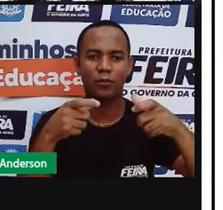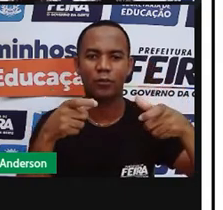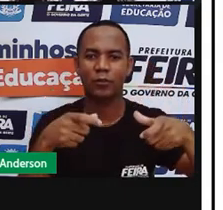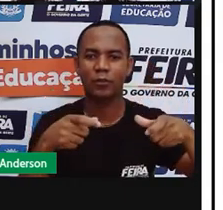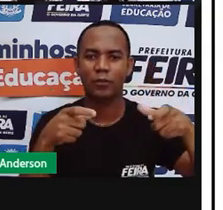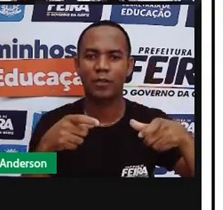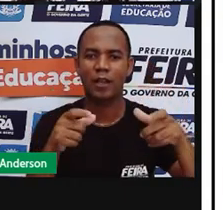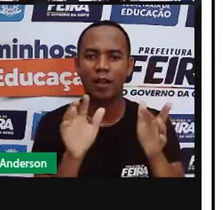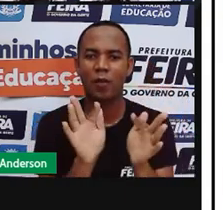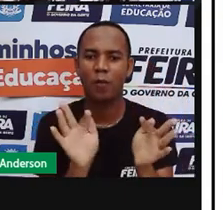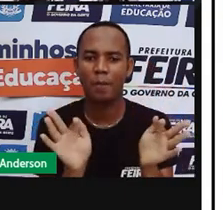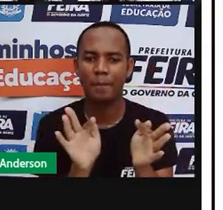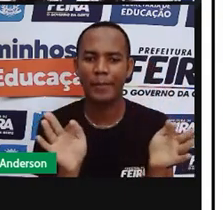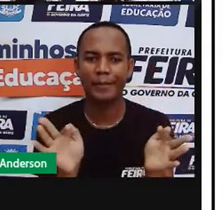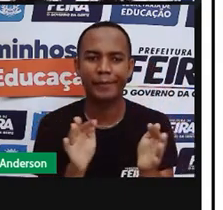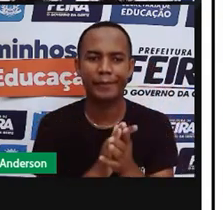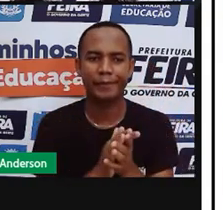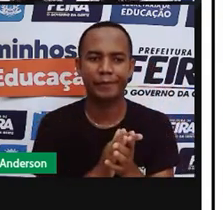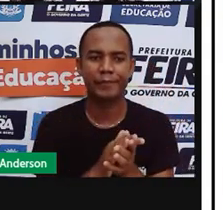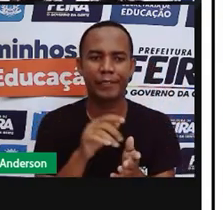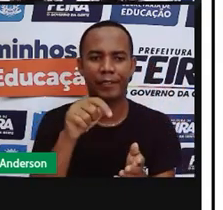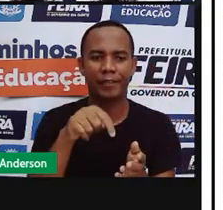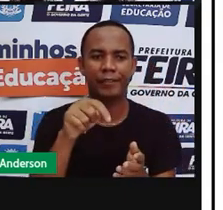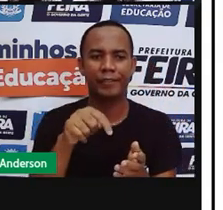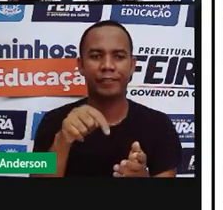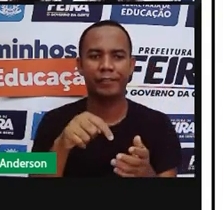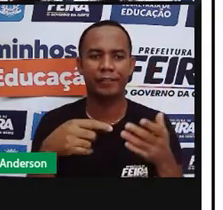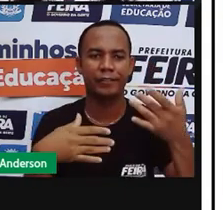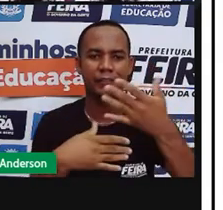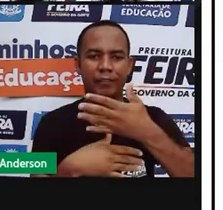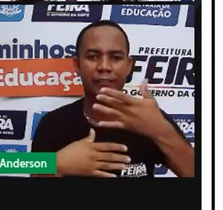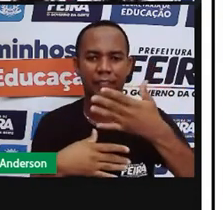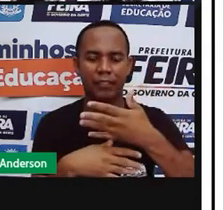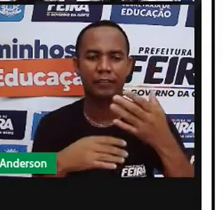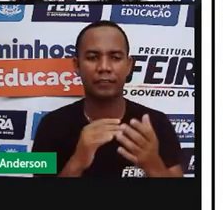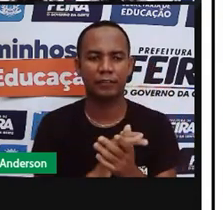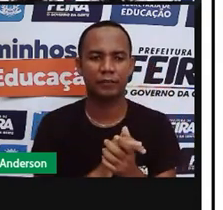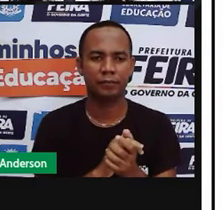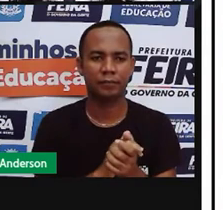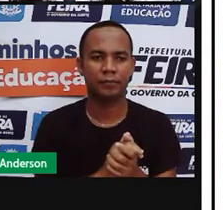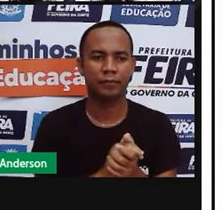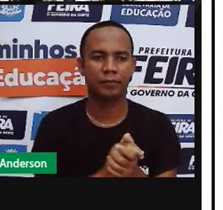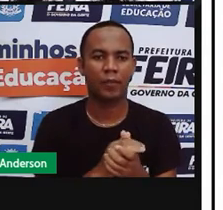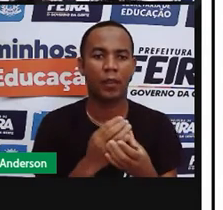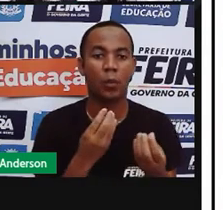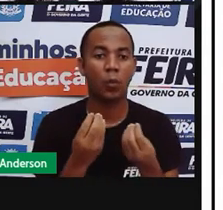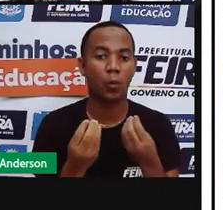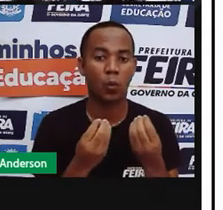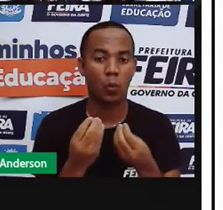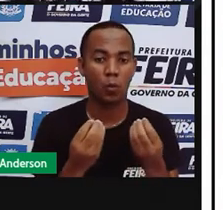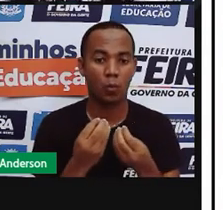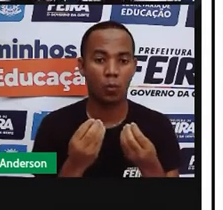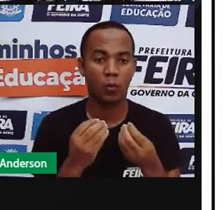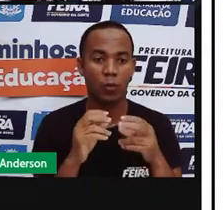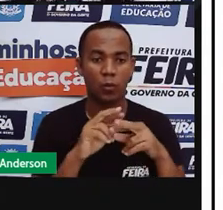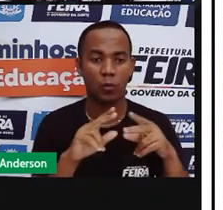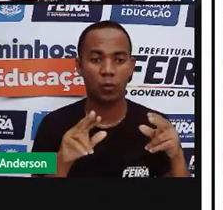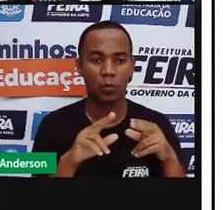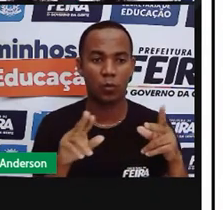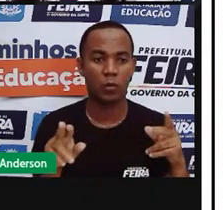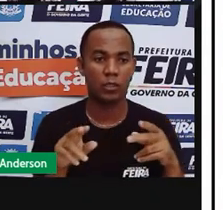Humildes, aqui da nossa cidade. A produção de hortaliças, que é